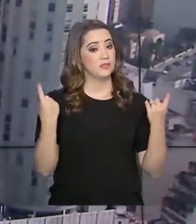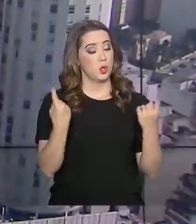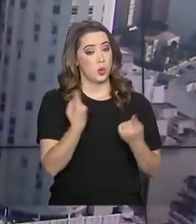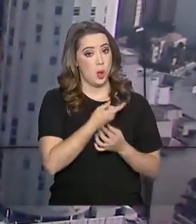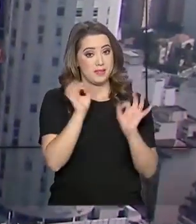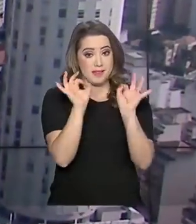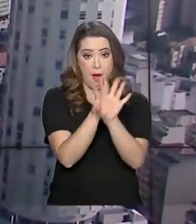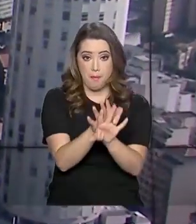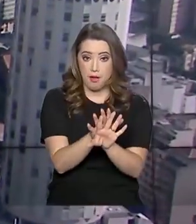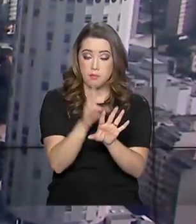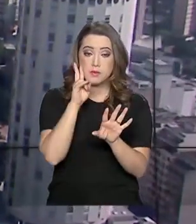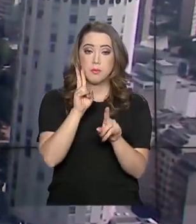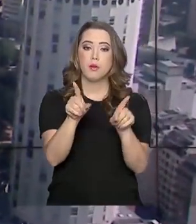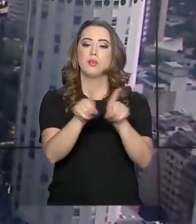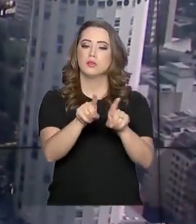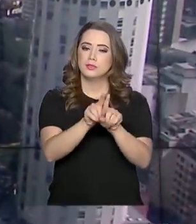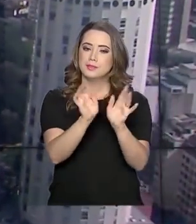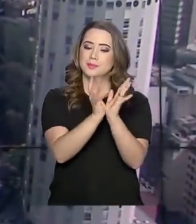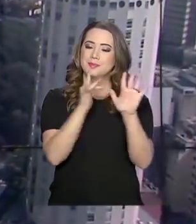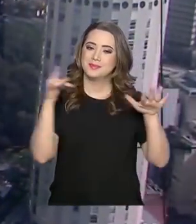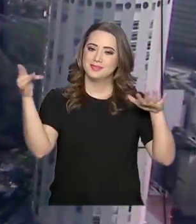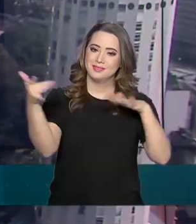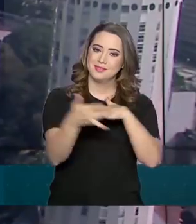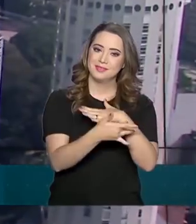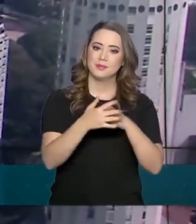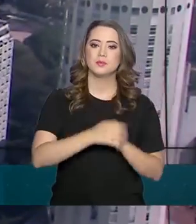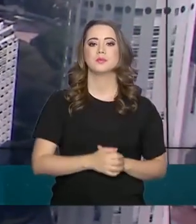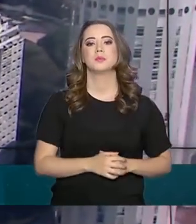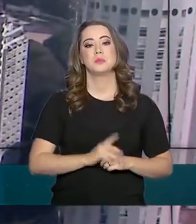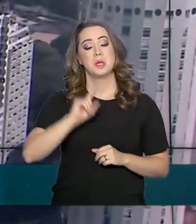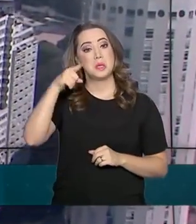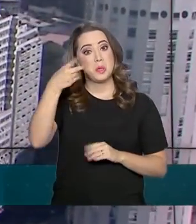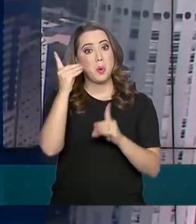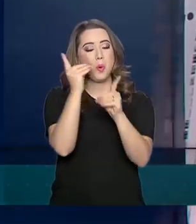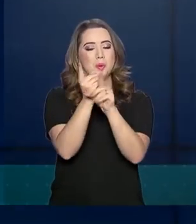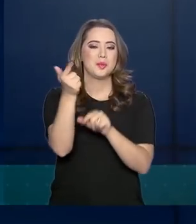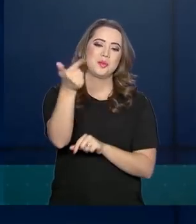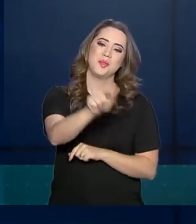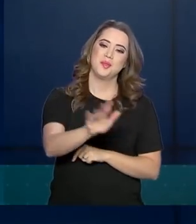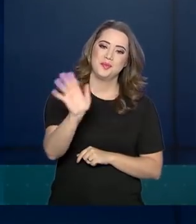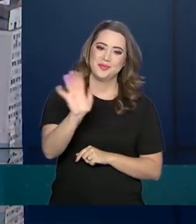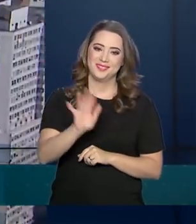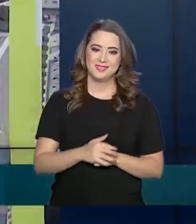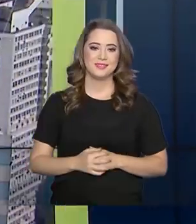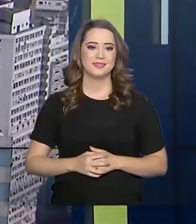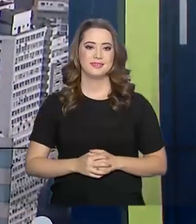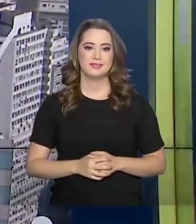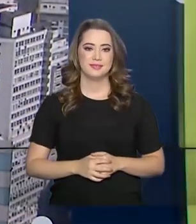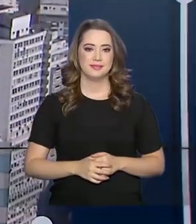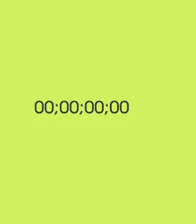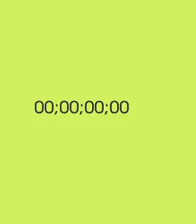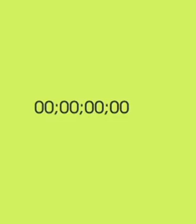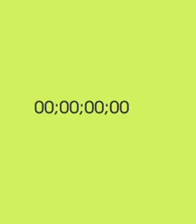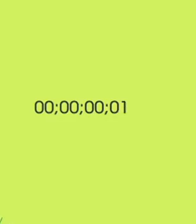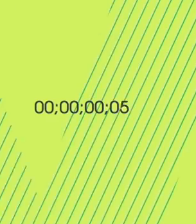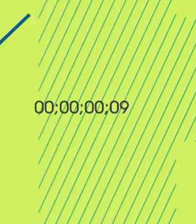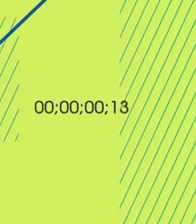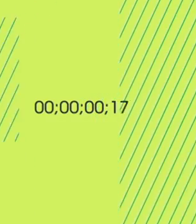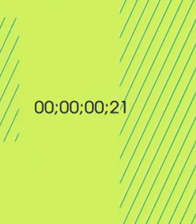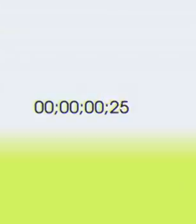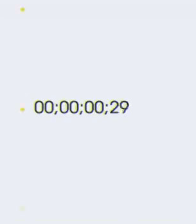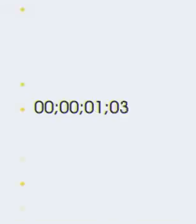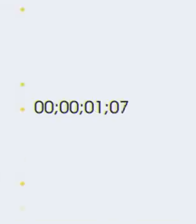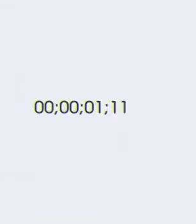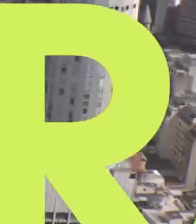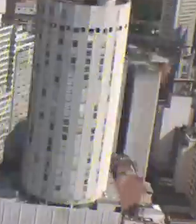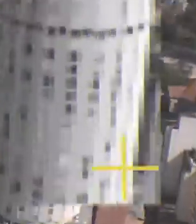termina aqui, mas você pode nos acompanhar também pelas redes sociais. E a gente se encontra na próxima edição. Até lá! O